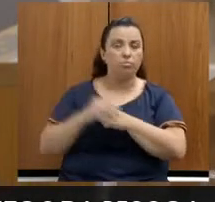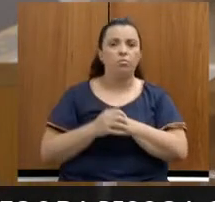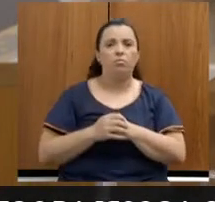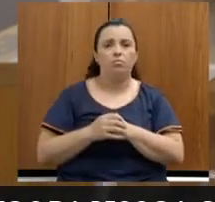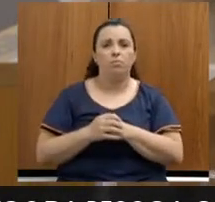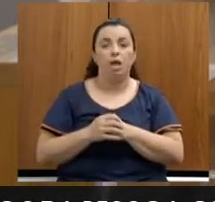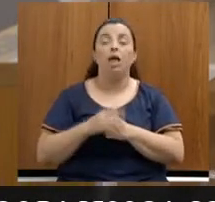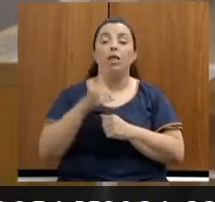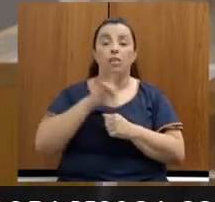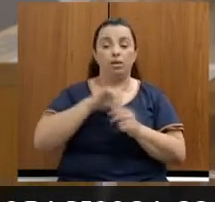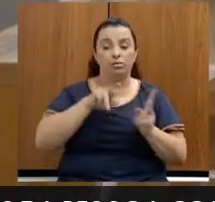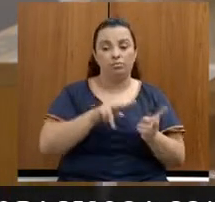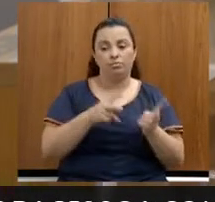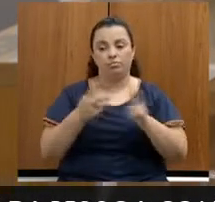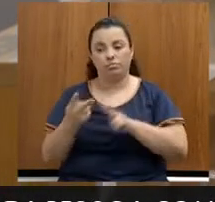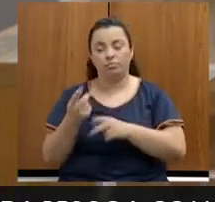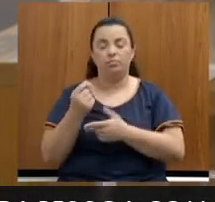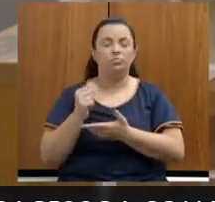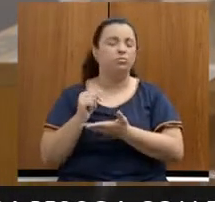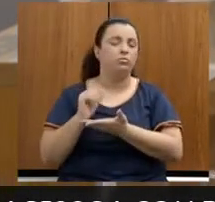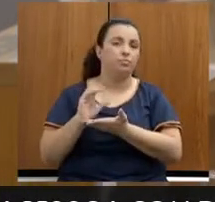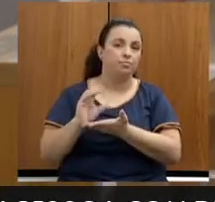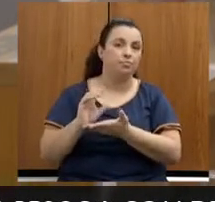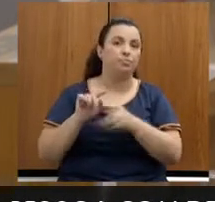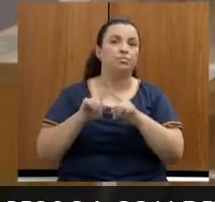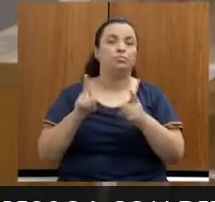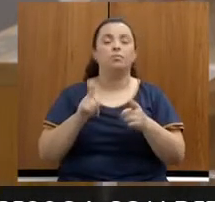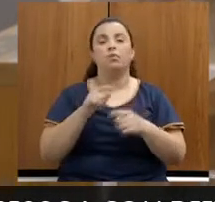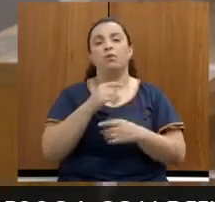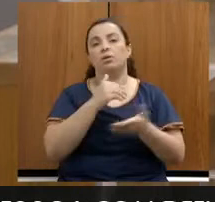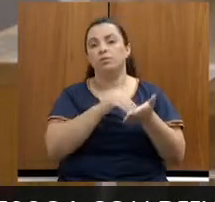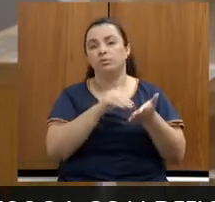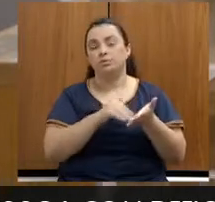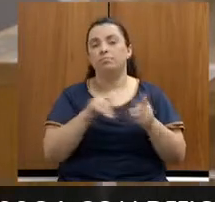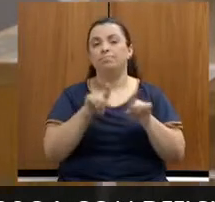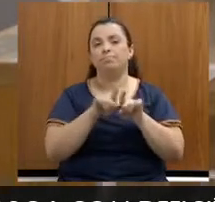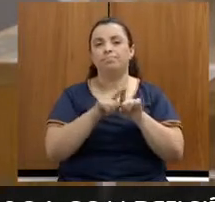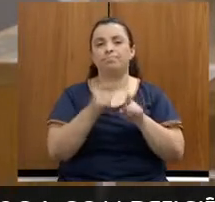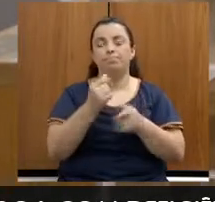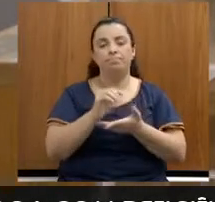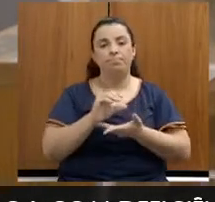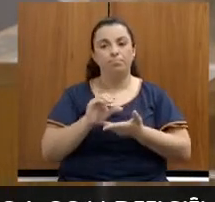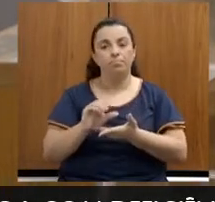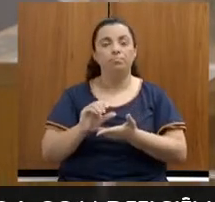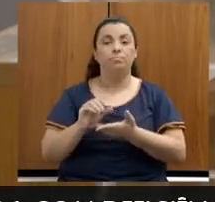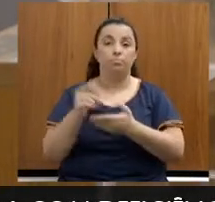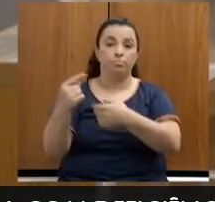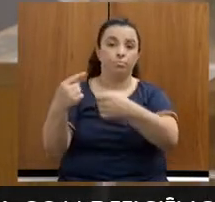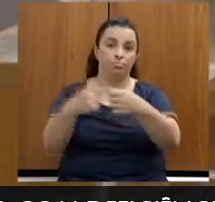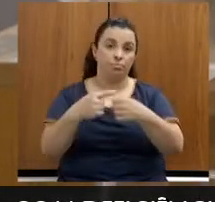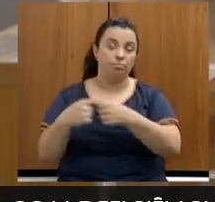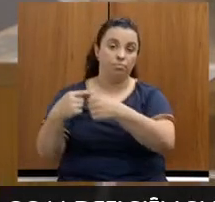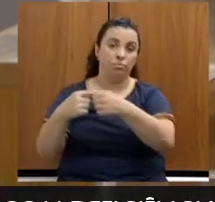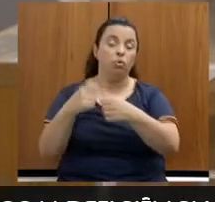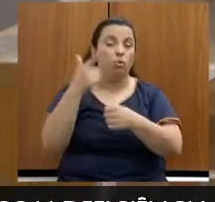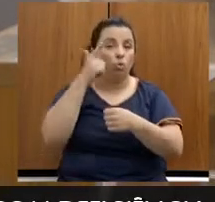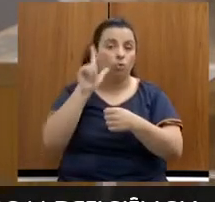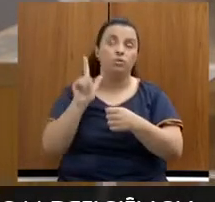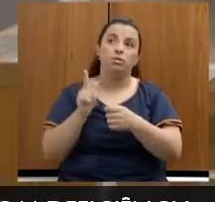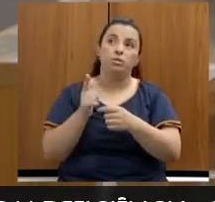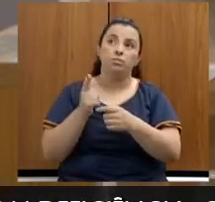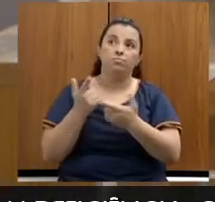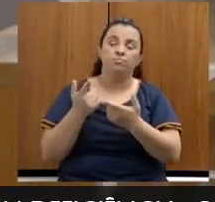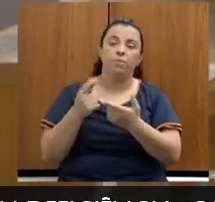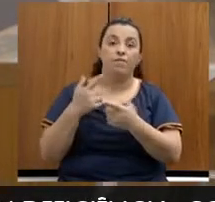a CEDESI também repassou recursos extras para os municípios fazerem frente aos desafios da área social? O que